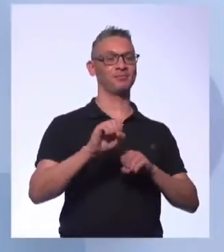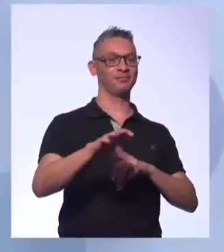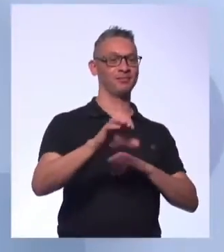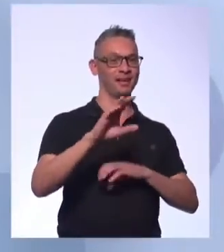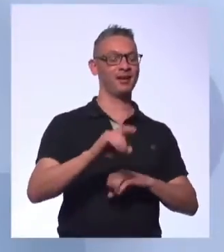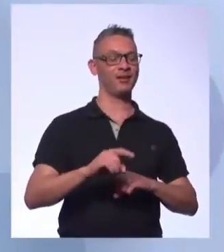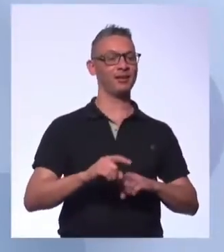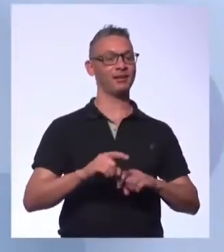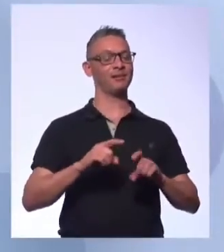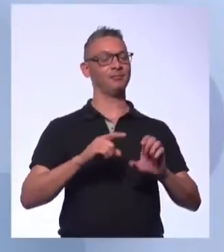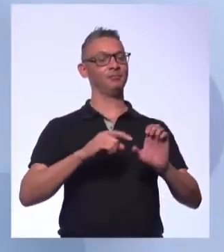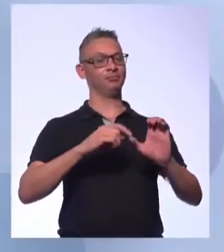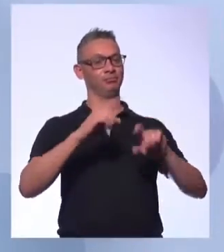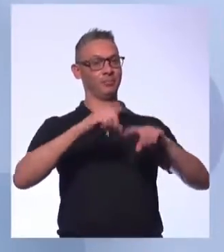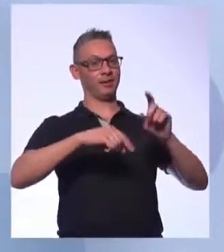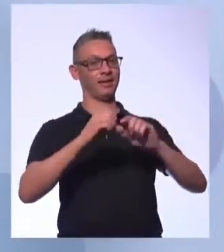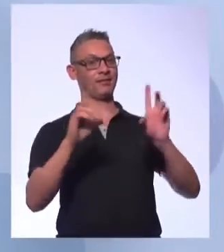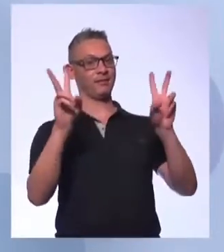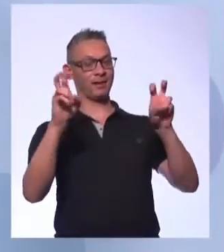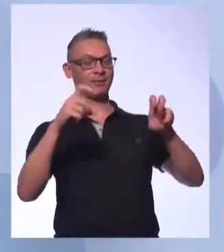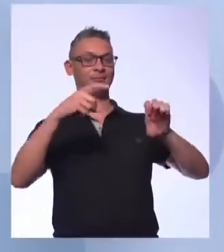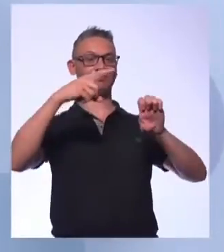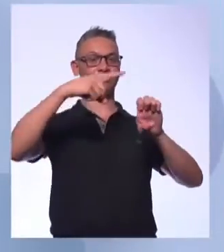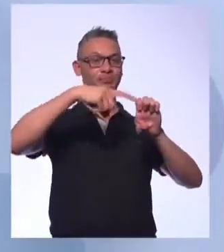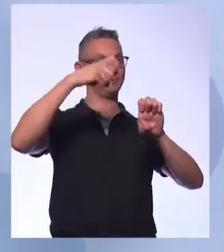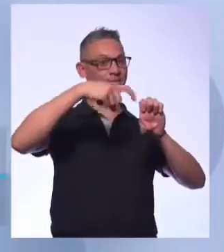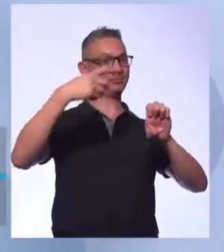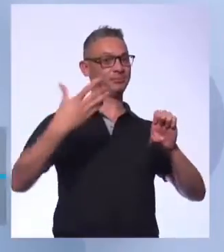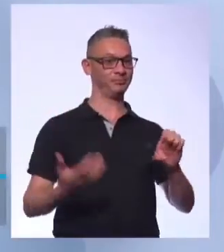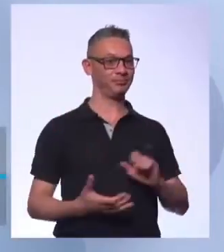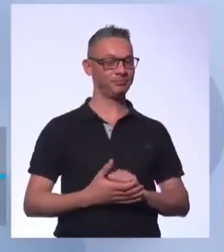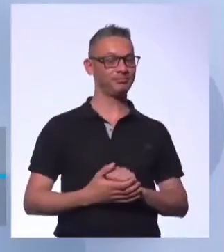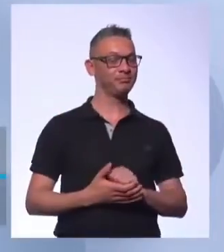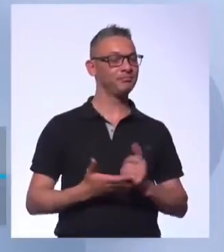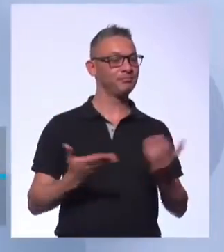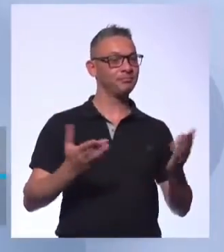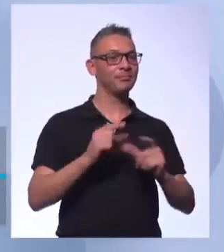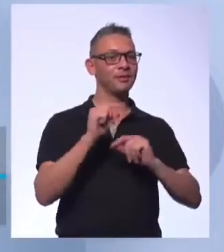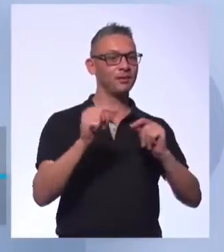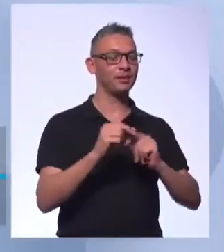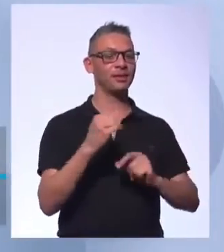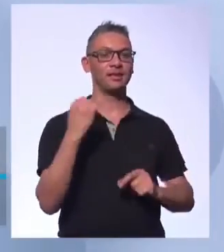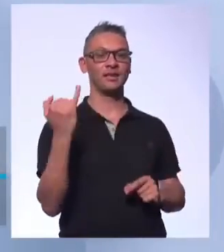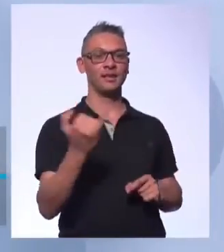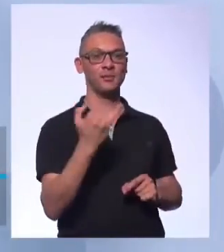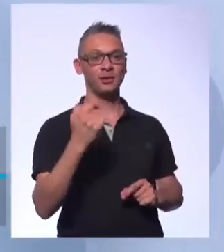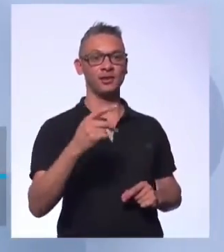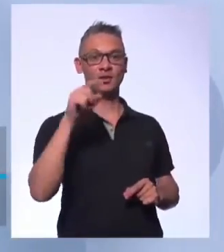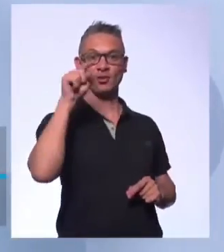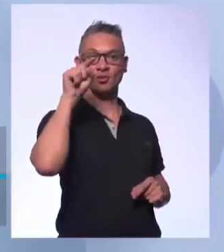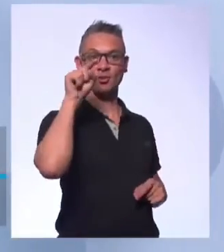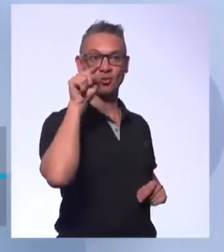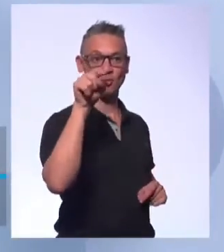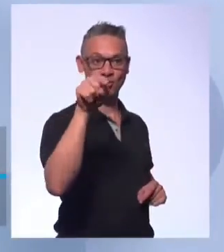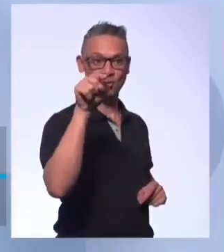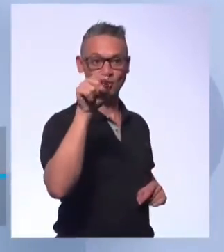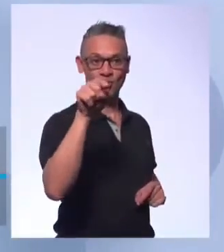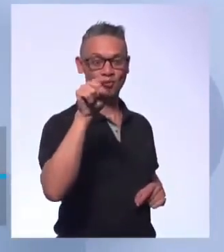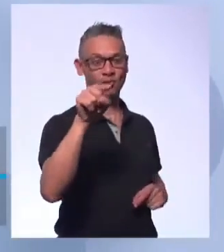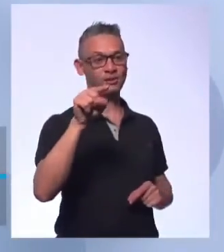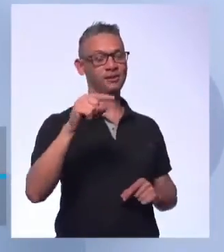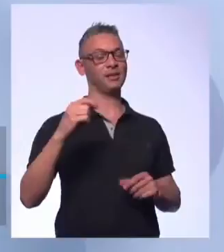da disciplina eletiva de empreendedorismo. Lembrando que nesse momento o protagonismo é o seu, é você que tem que estar